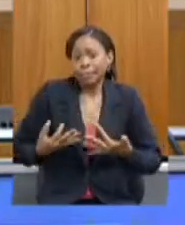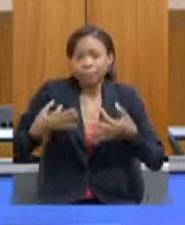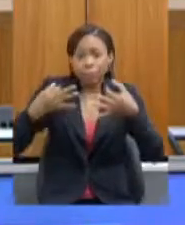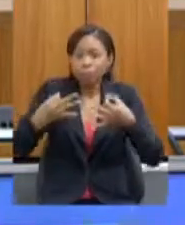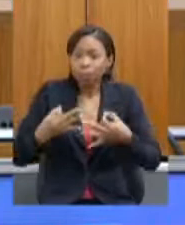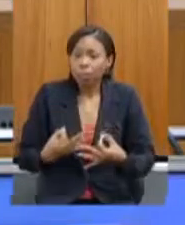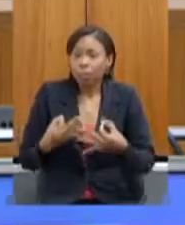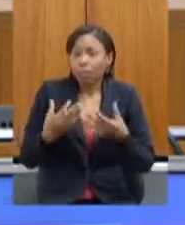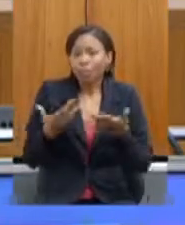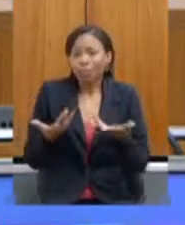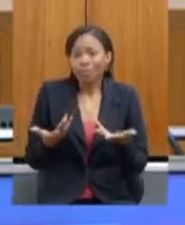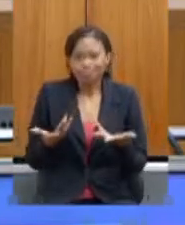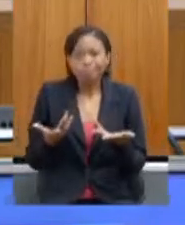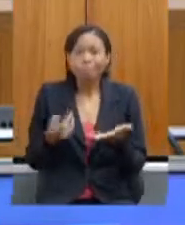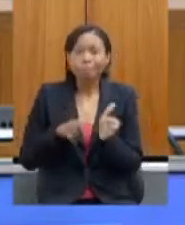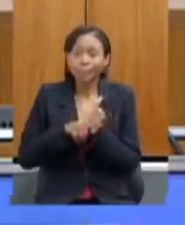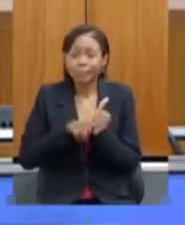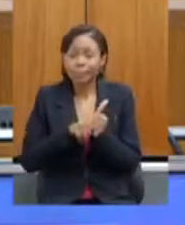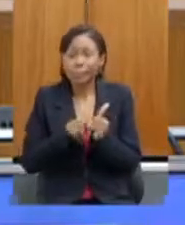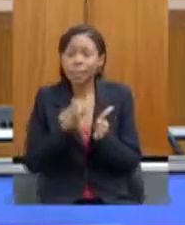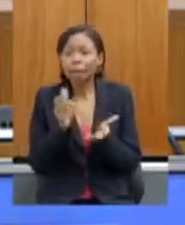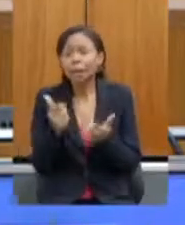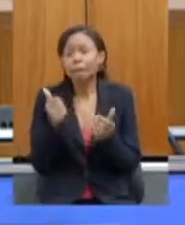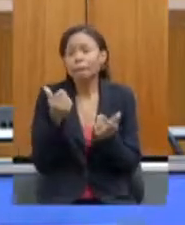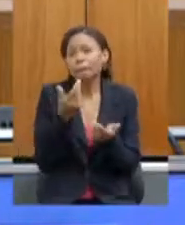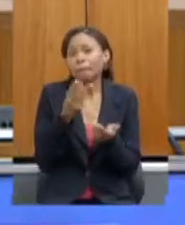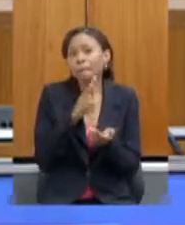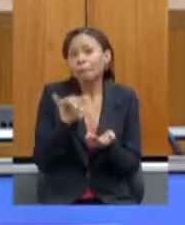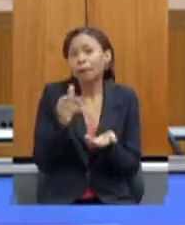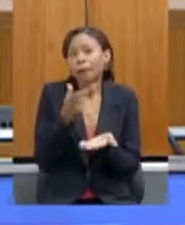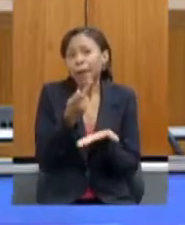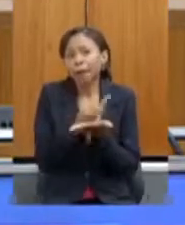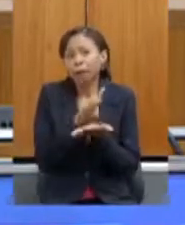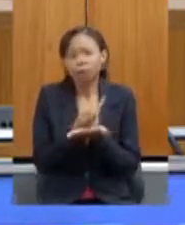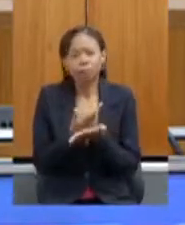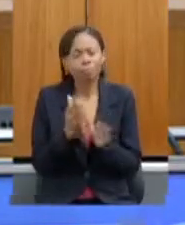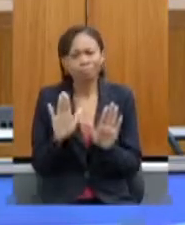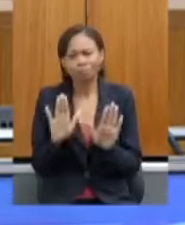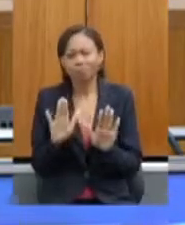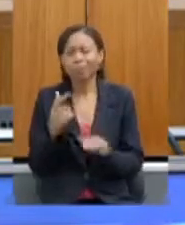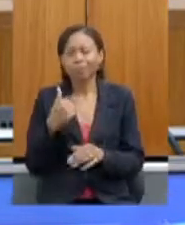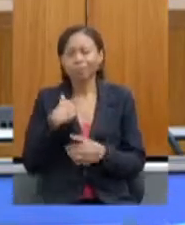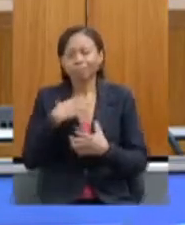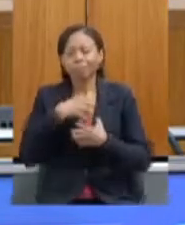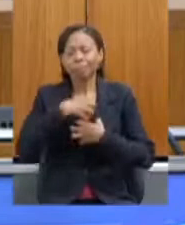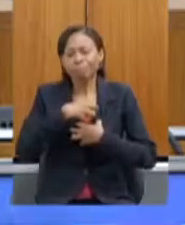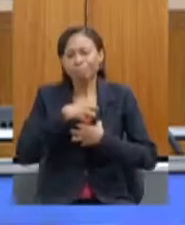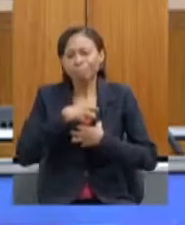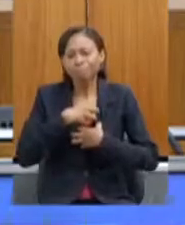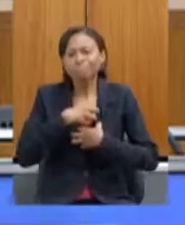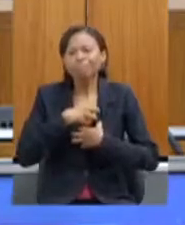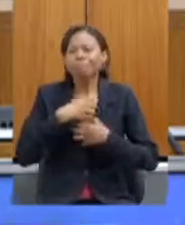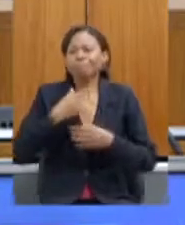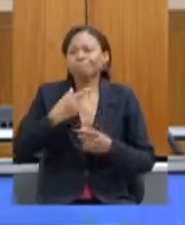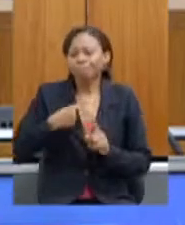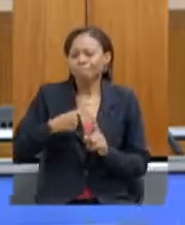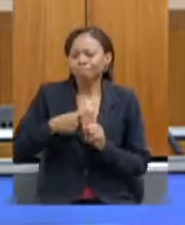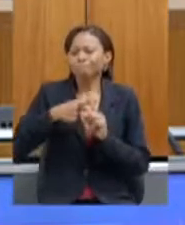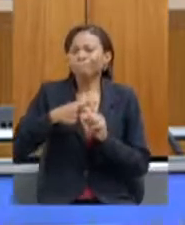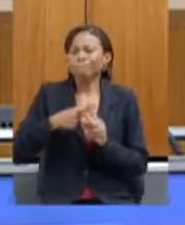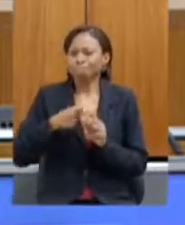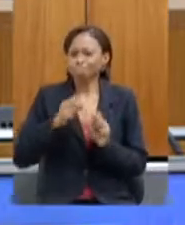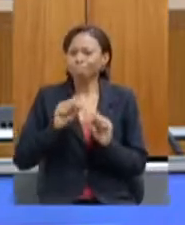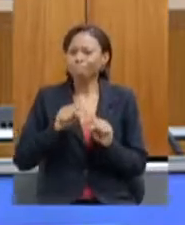sentido de que isso possa não dar certo pelo contrário então eu sou muito animada com isso eu acredito que nós vamos ter uma